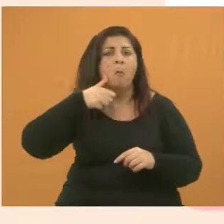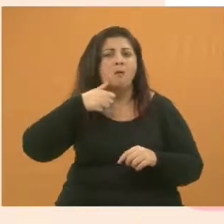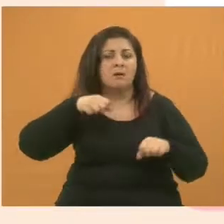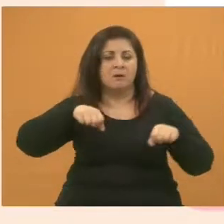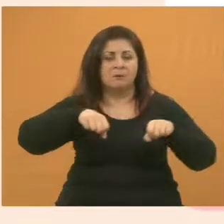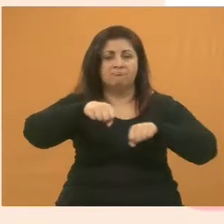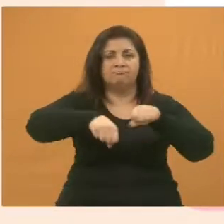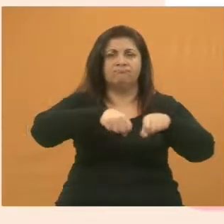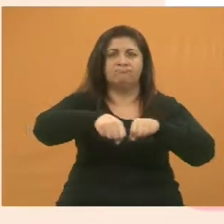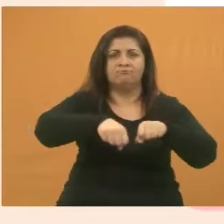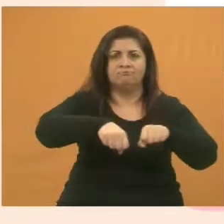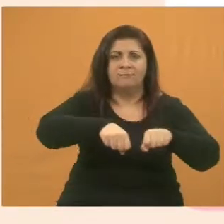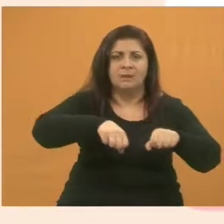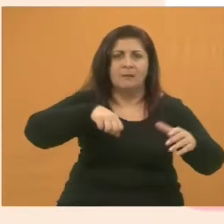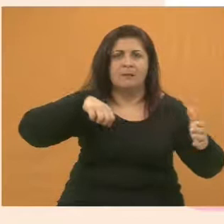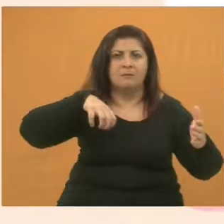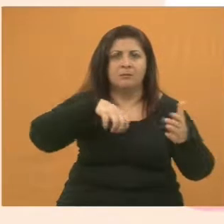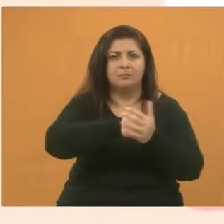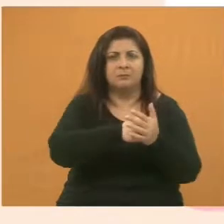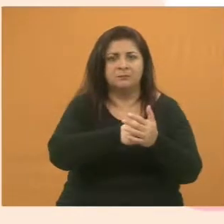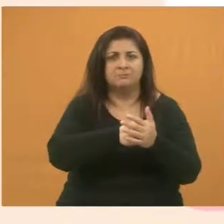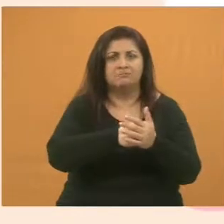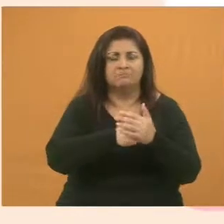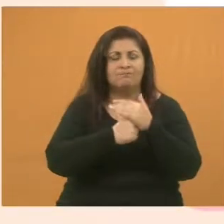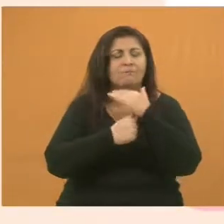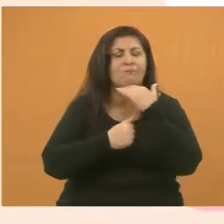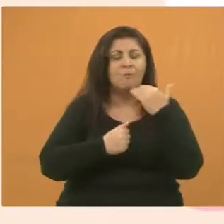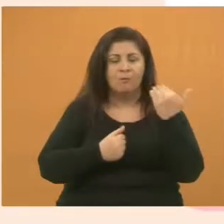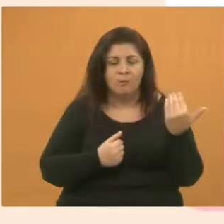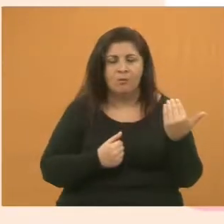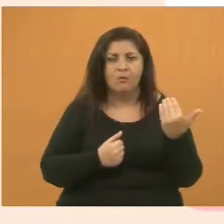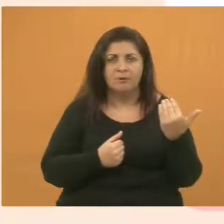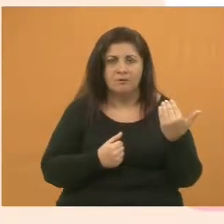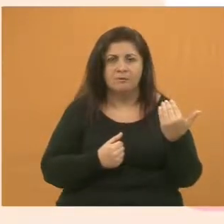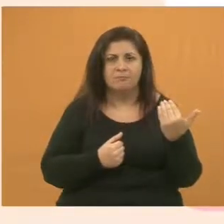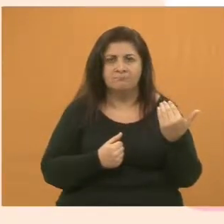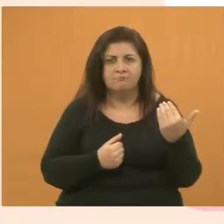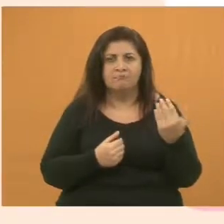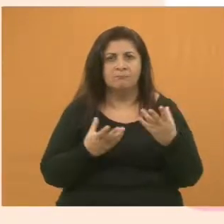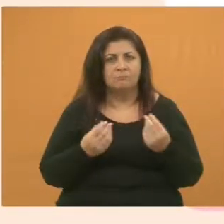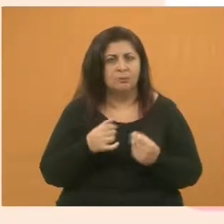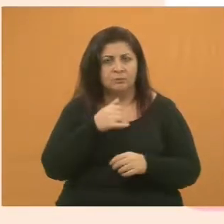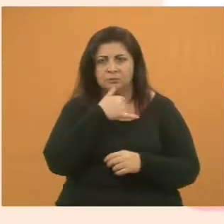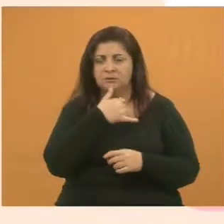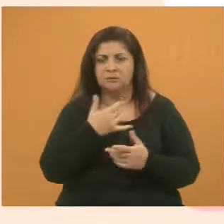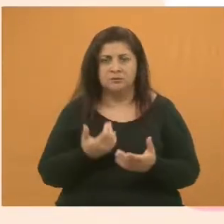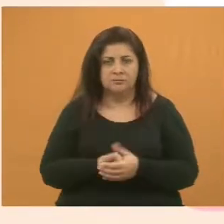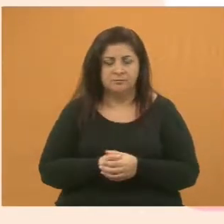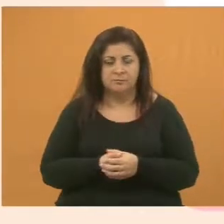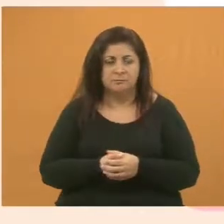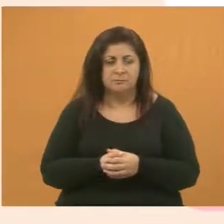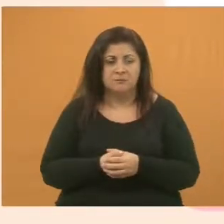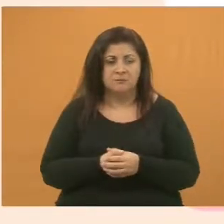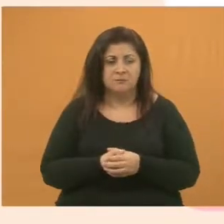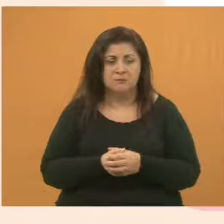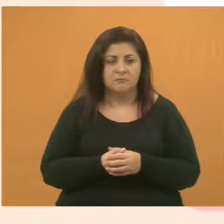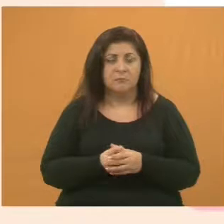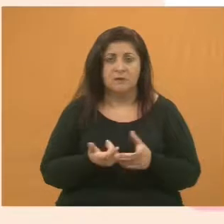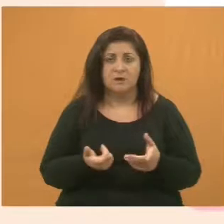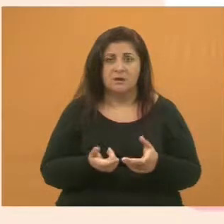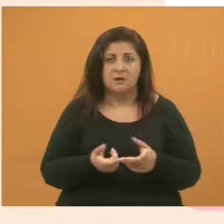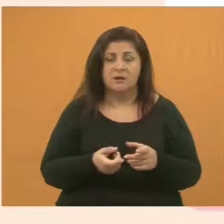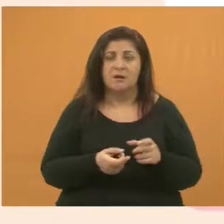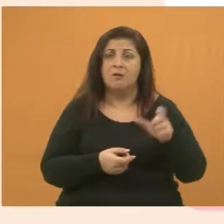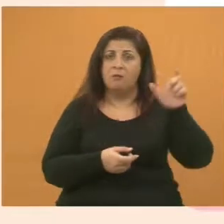bicicleta e teve a sua vida tirada, de uma forma bem drástica, e esse rapaz se